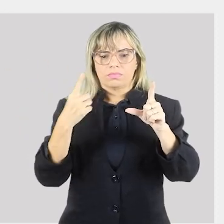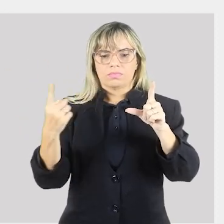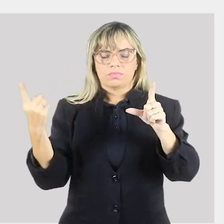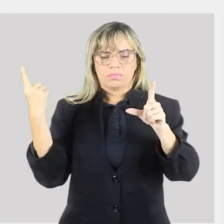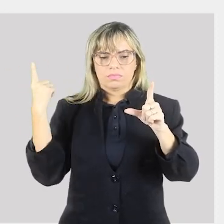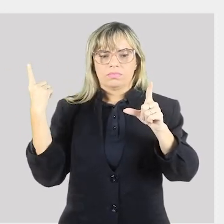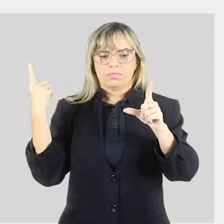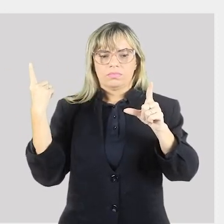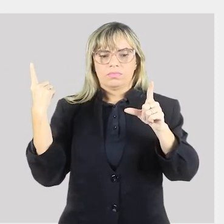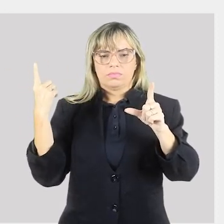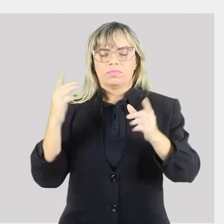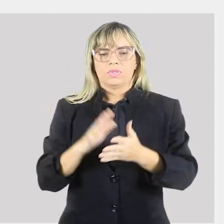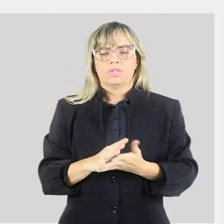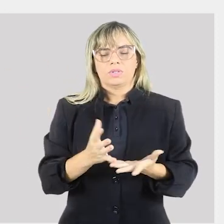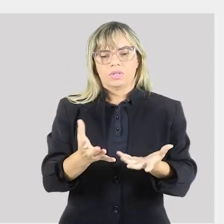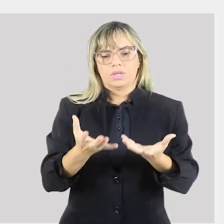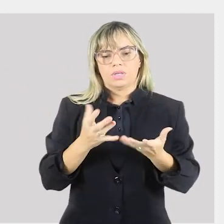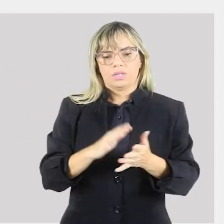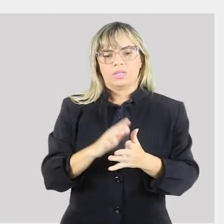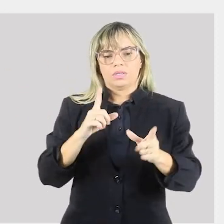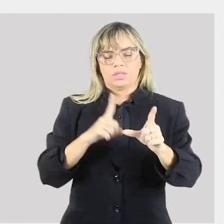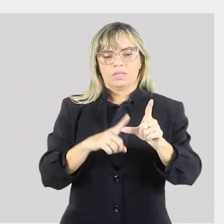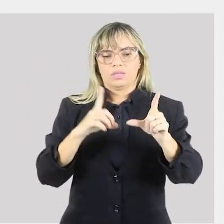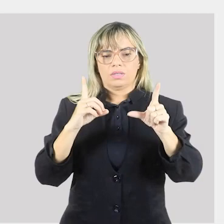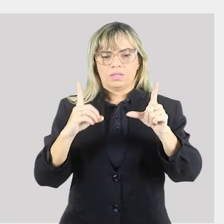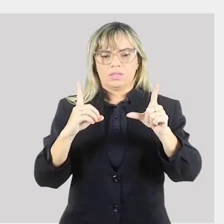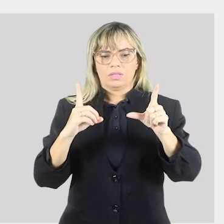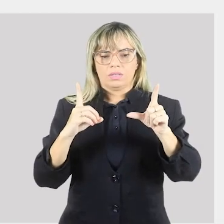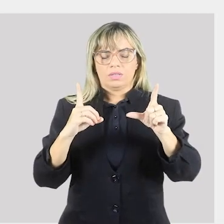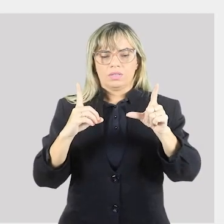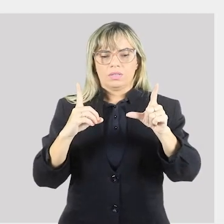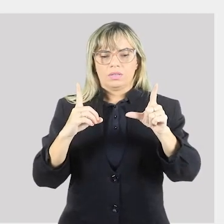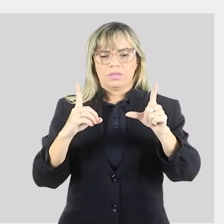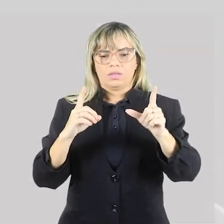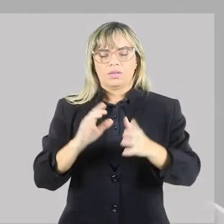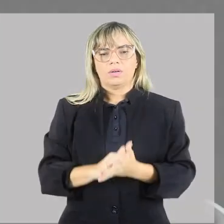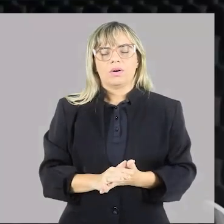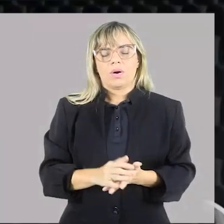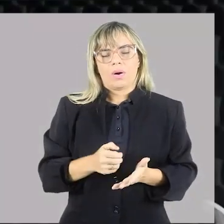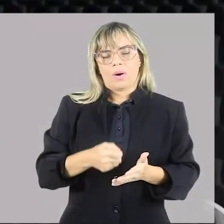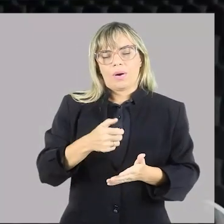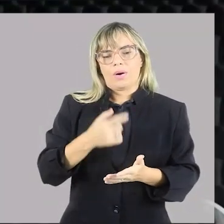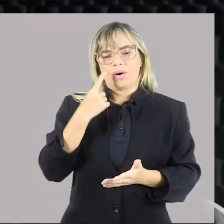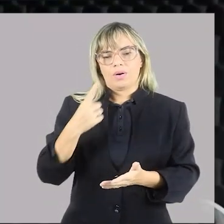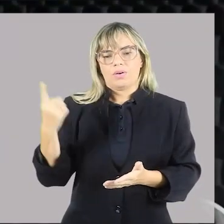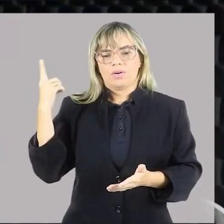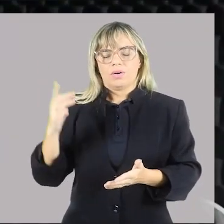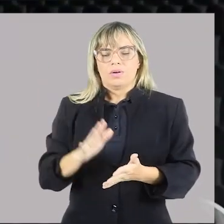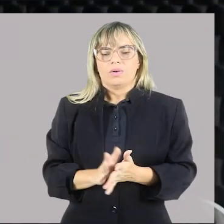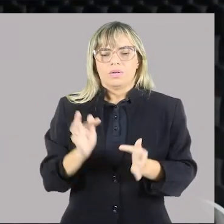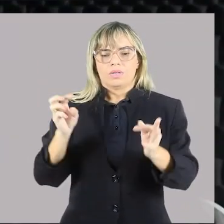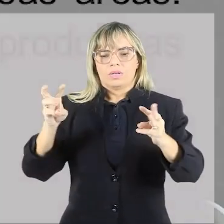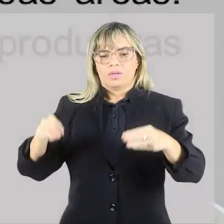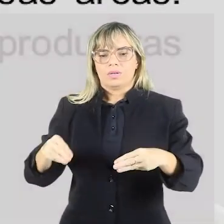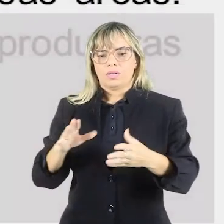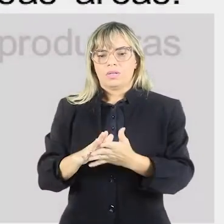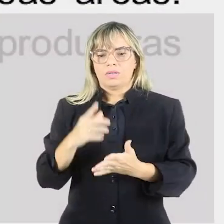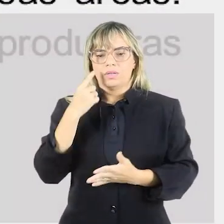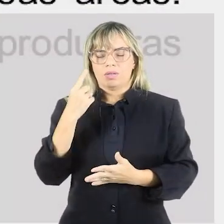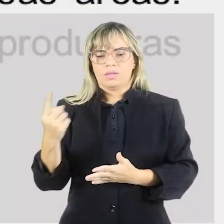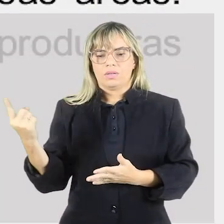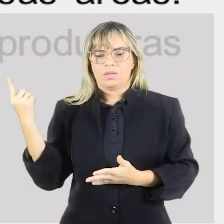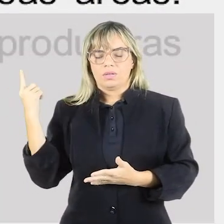Essa é a opção desejada. Letra A, D de dadinho. Ok? Vamos para a nossa última questão? A